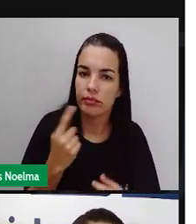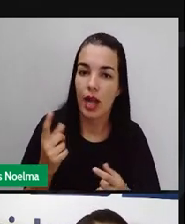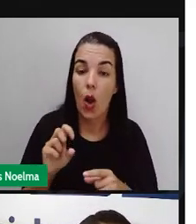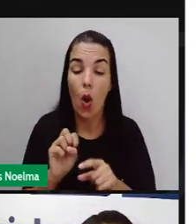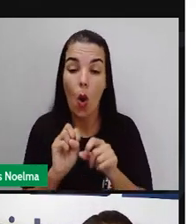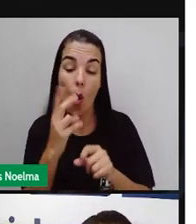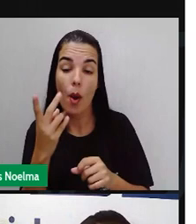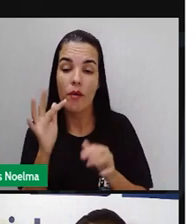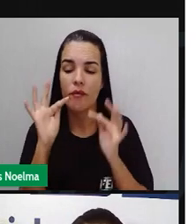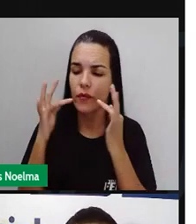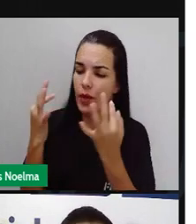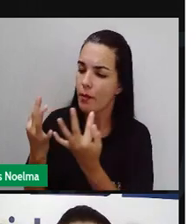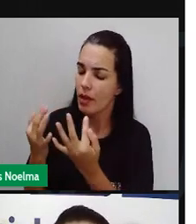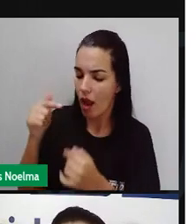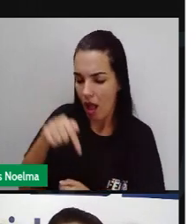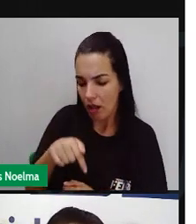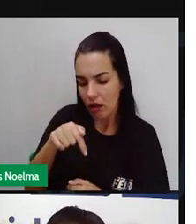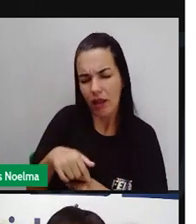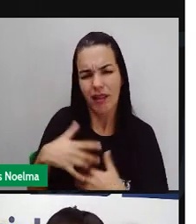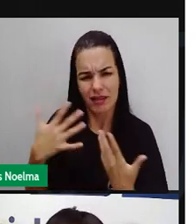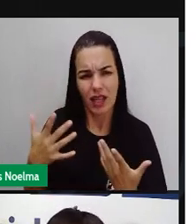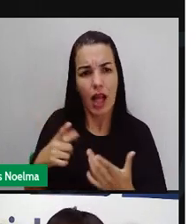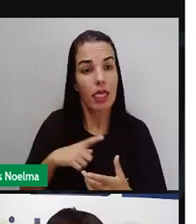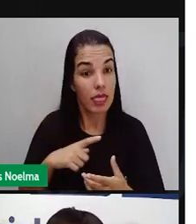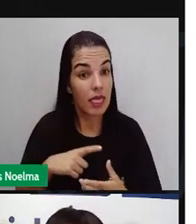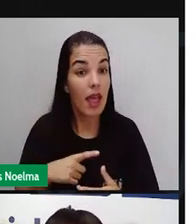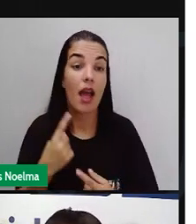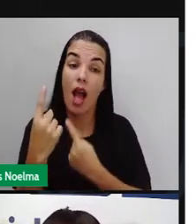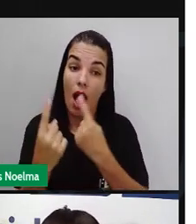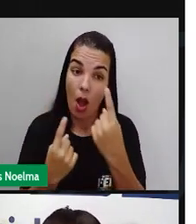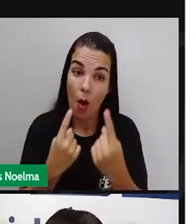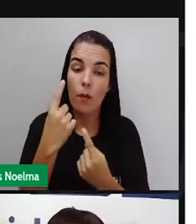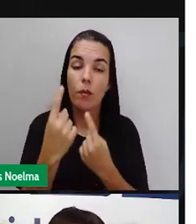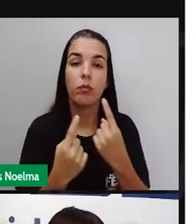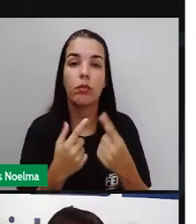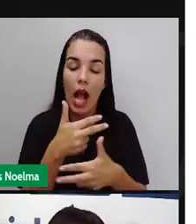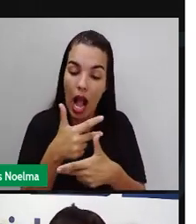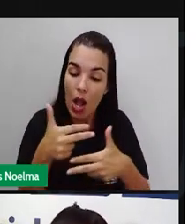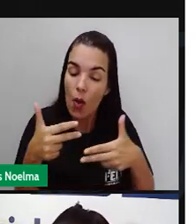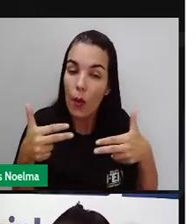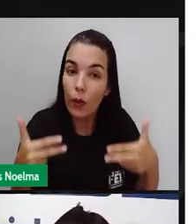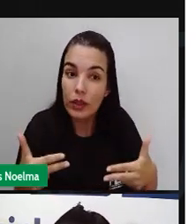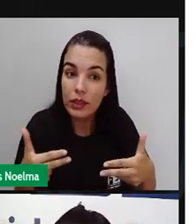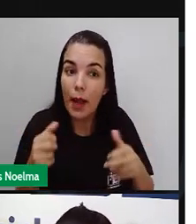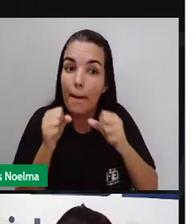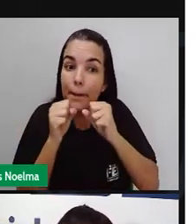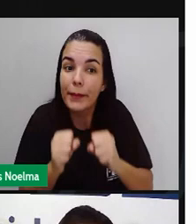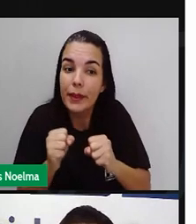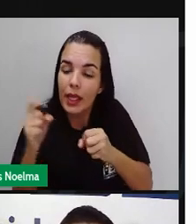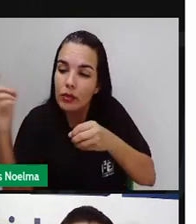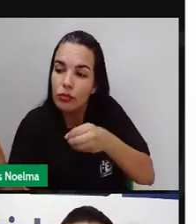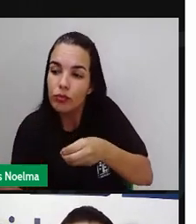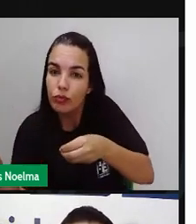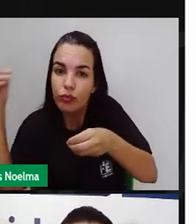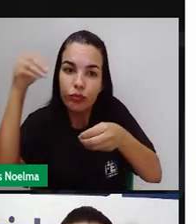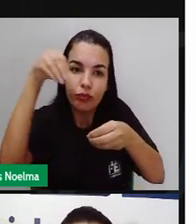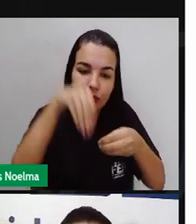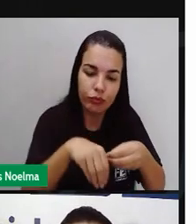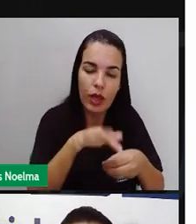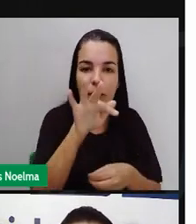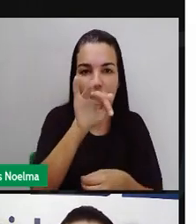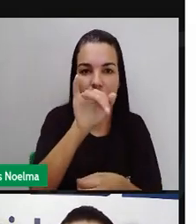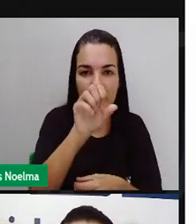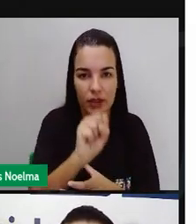daqui, a família da esposa é daqui, mas algum motivo tiveram, né? Para poder vir até Feira de Santana.